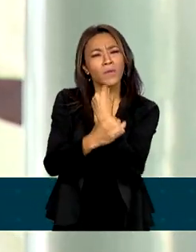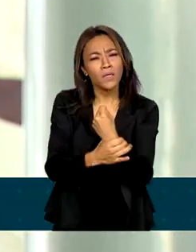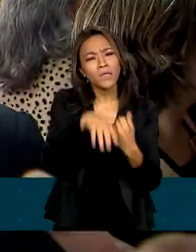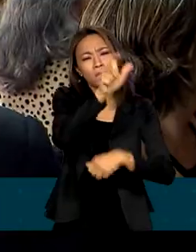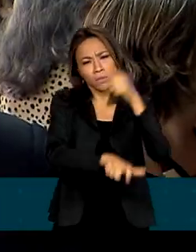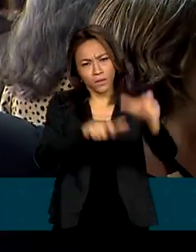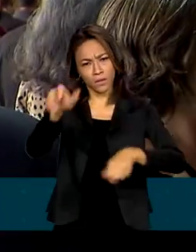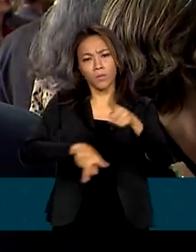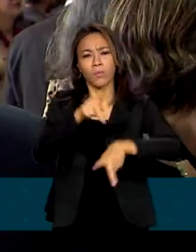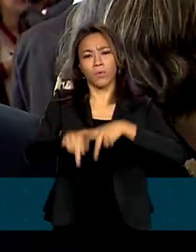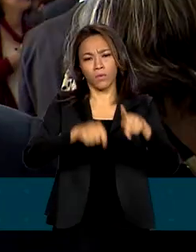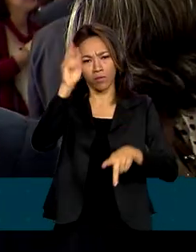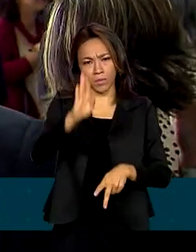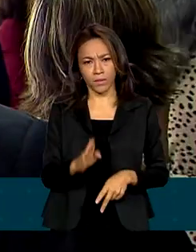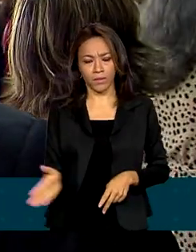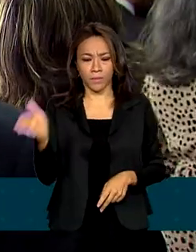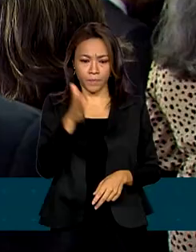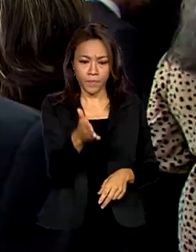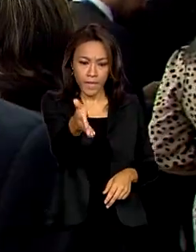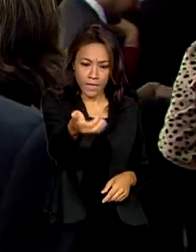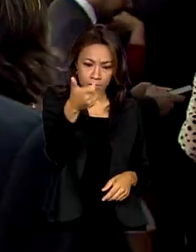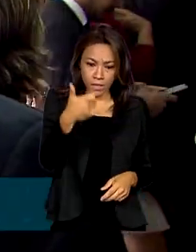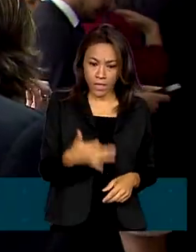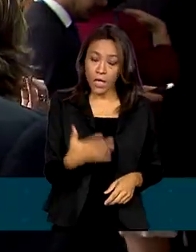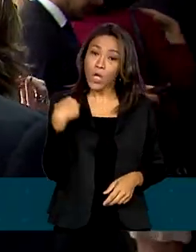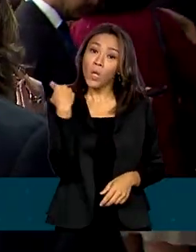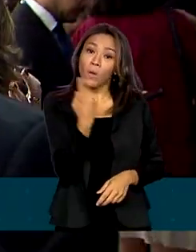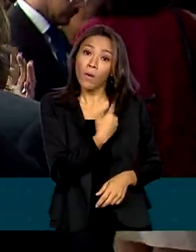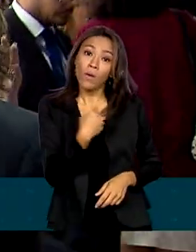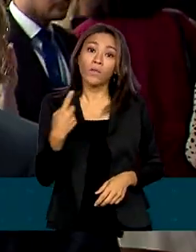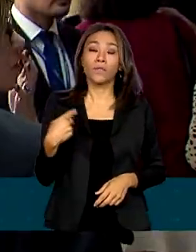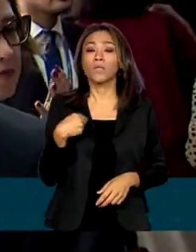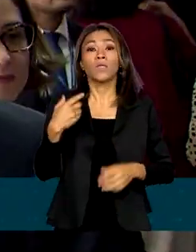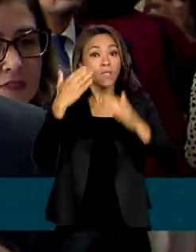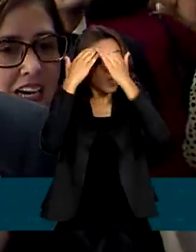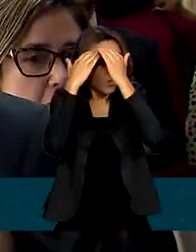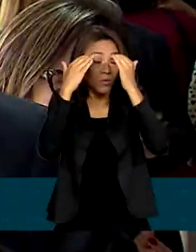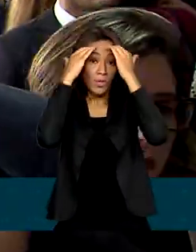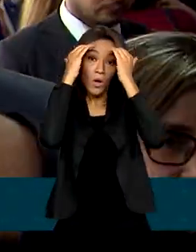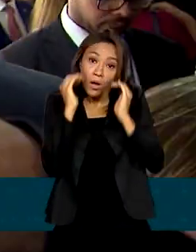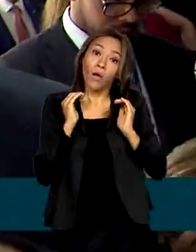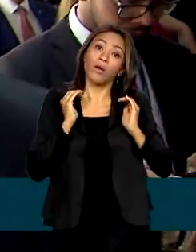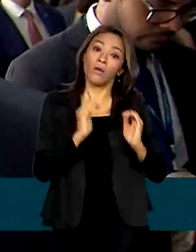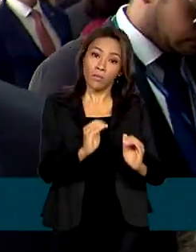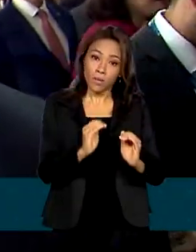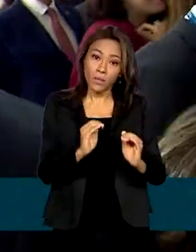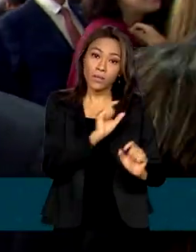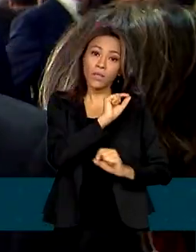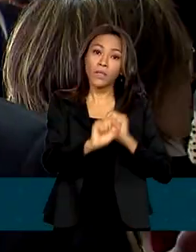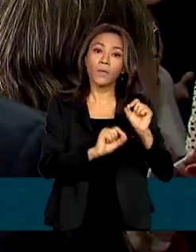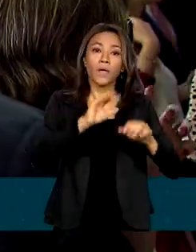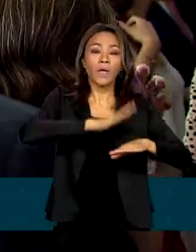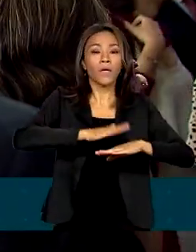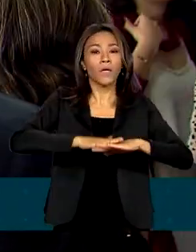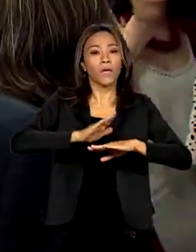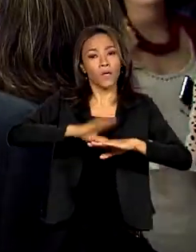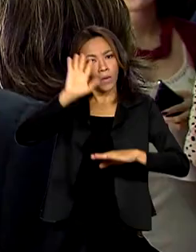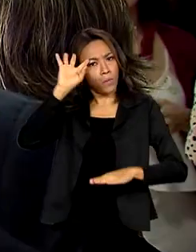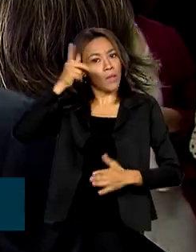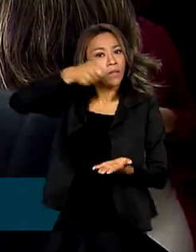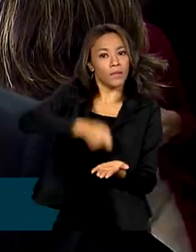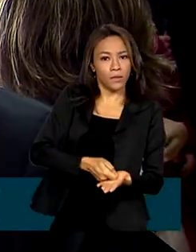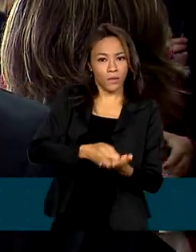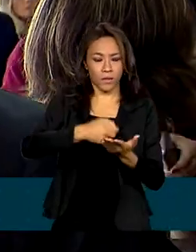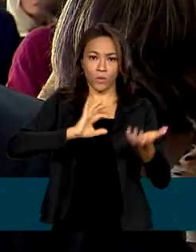brasileira. Nós não estamos descumprindo uma decisão do Congresso, é o contrário. Nós estamos cumprindo uma decisão do Congresso Nacional